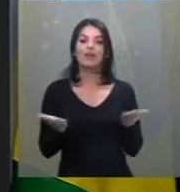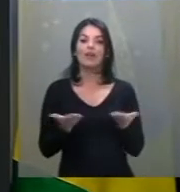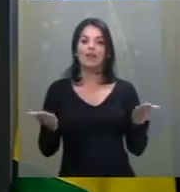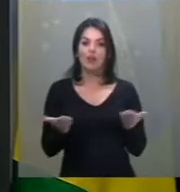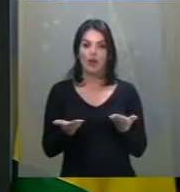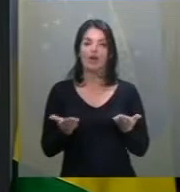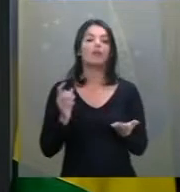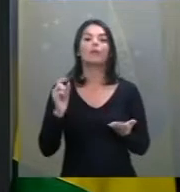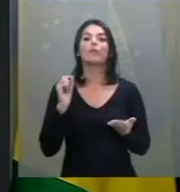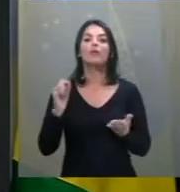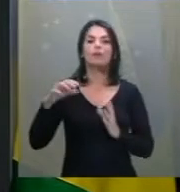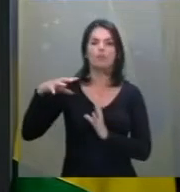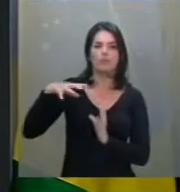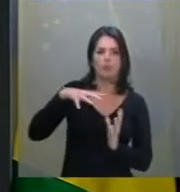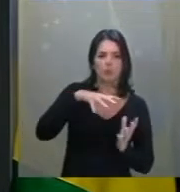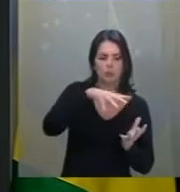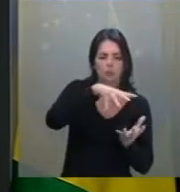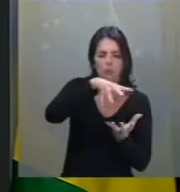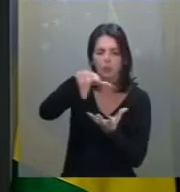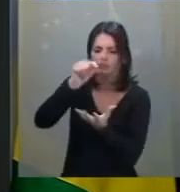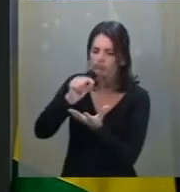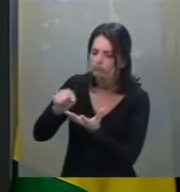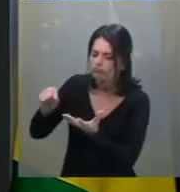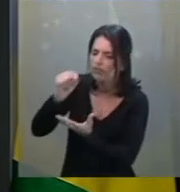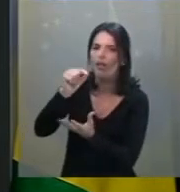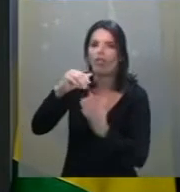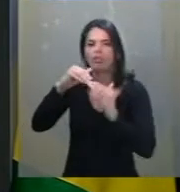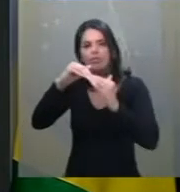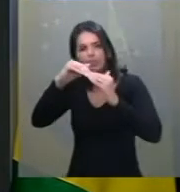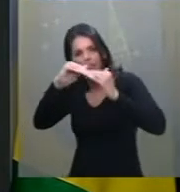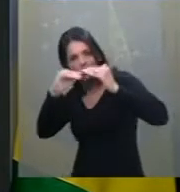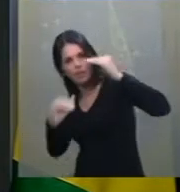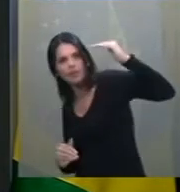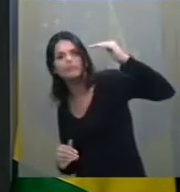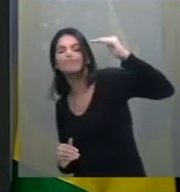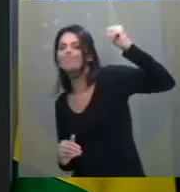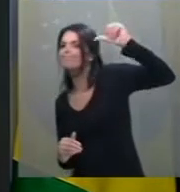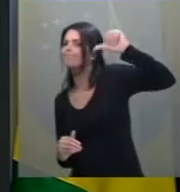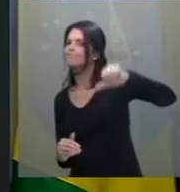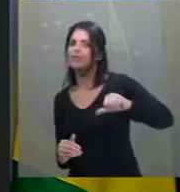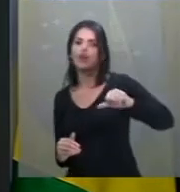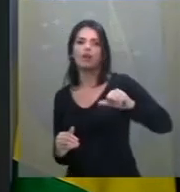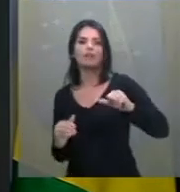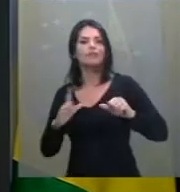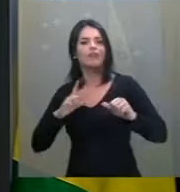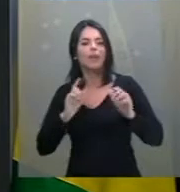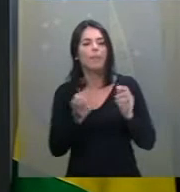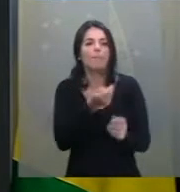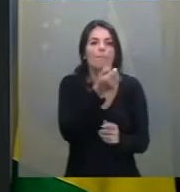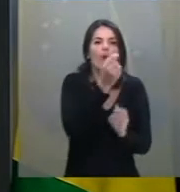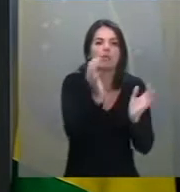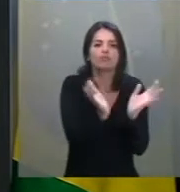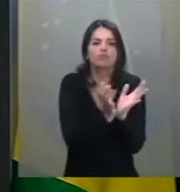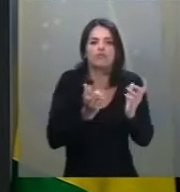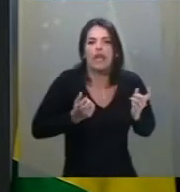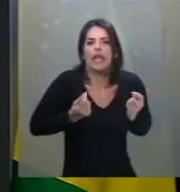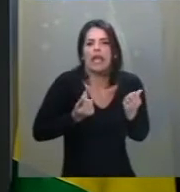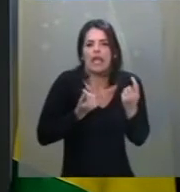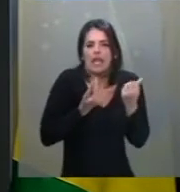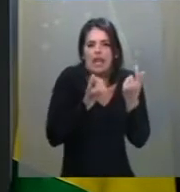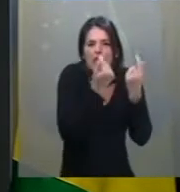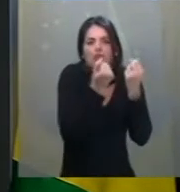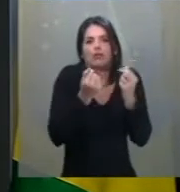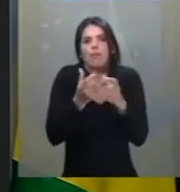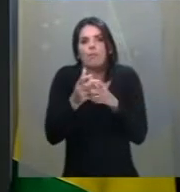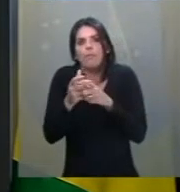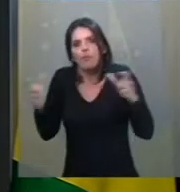o mundo aumenta as desigualdades, que concentra-se renda, é necessário que